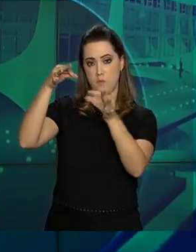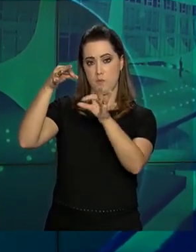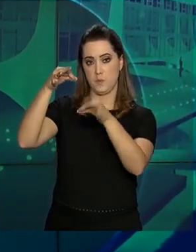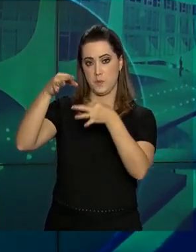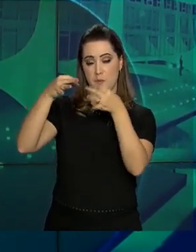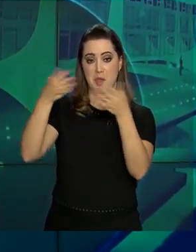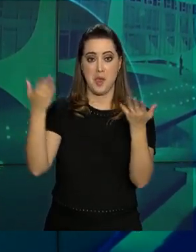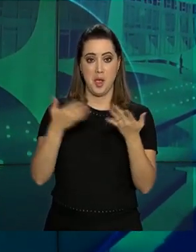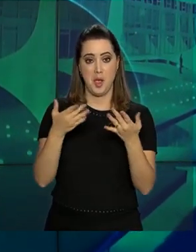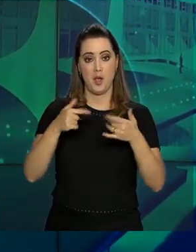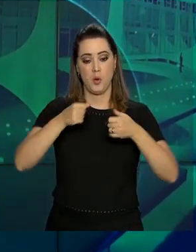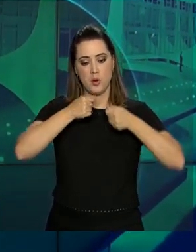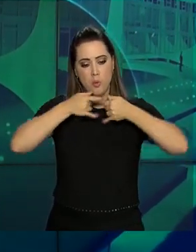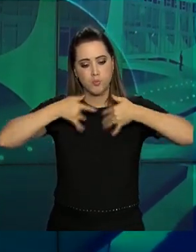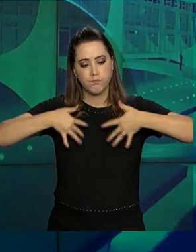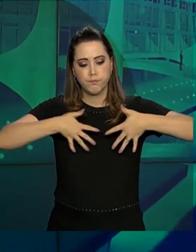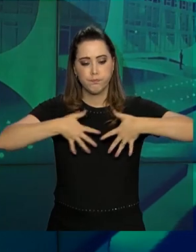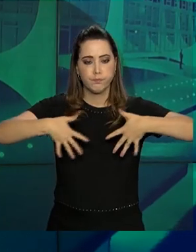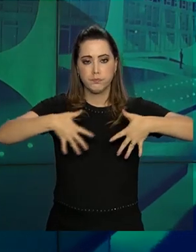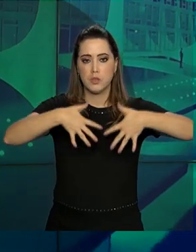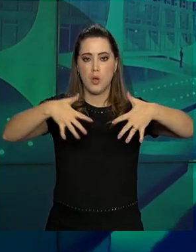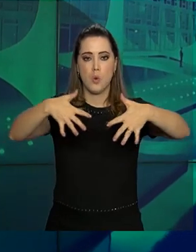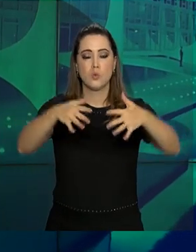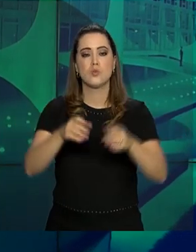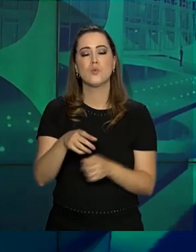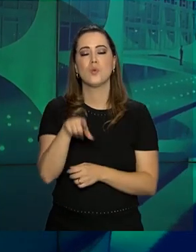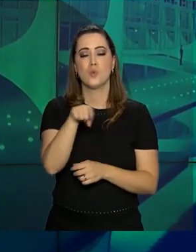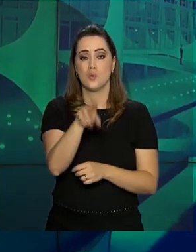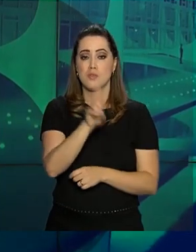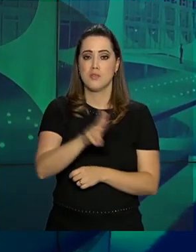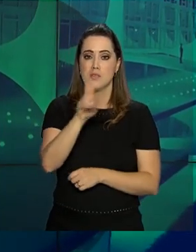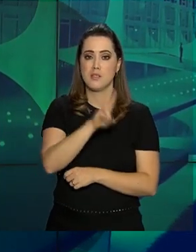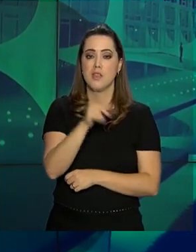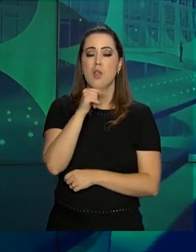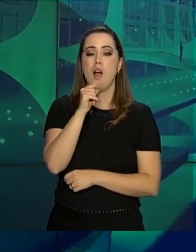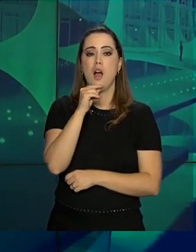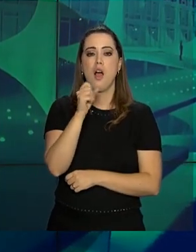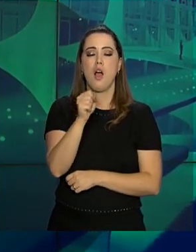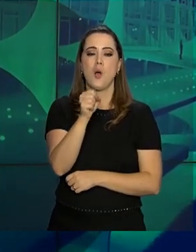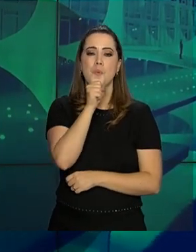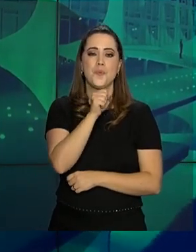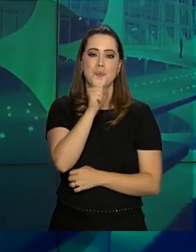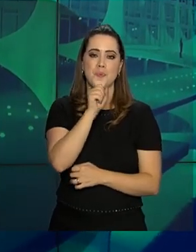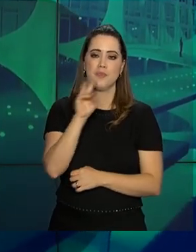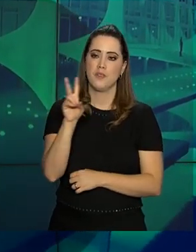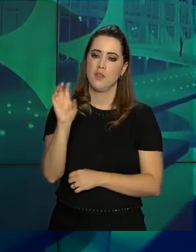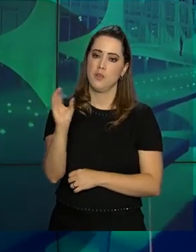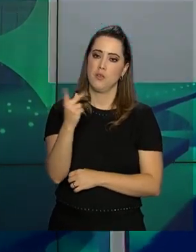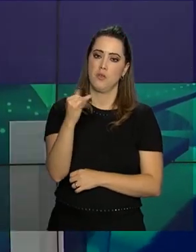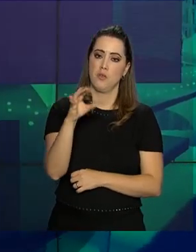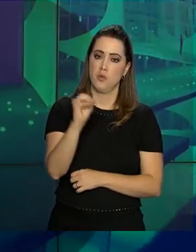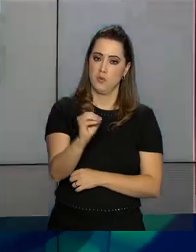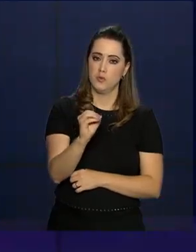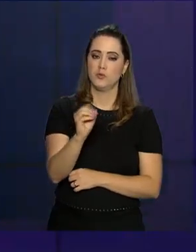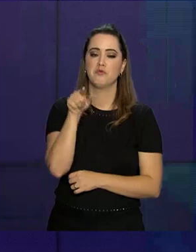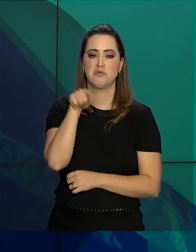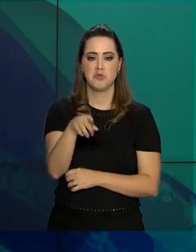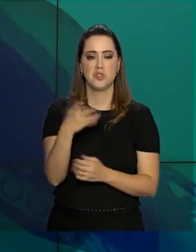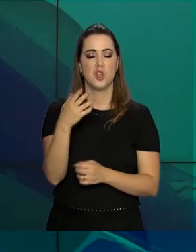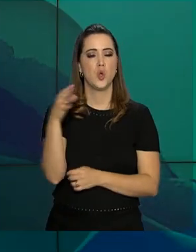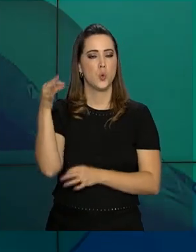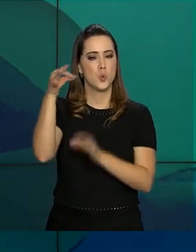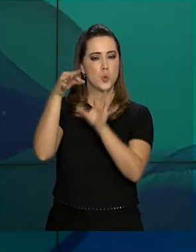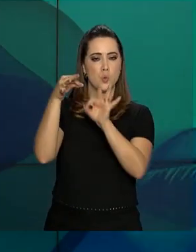irrigação, usando as águas do Velho Chuico, a produção de uvas de mesa divide espaço com a crescente produção de uvas finas